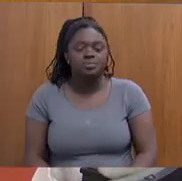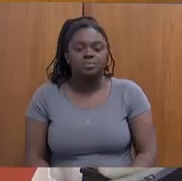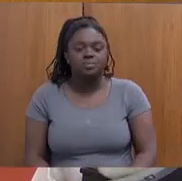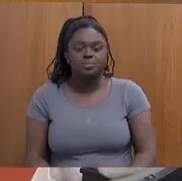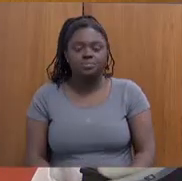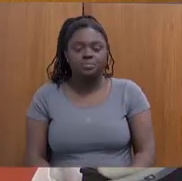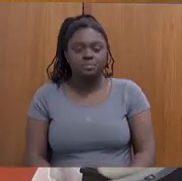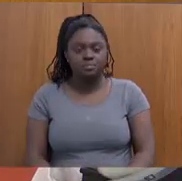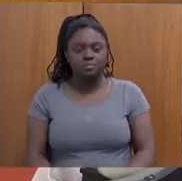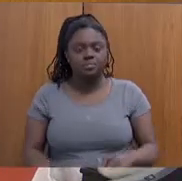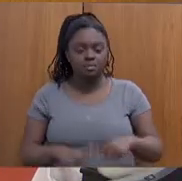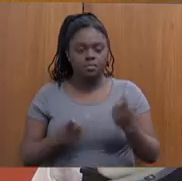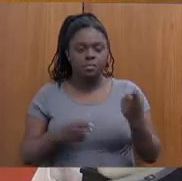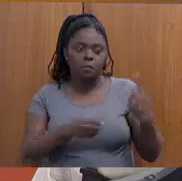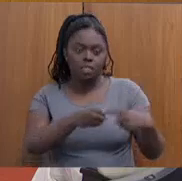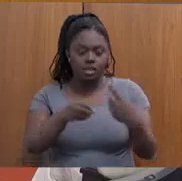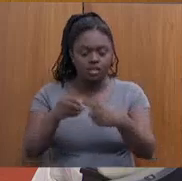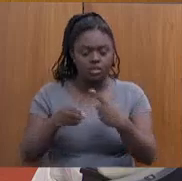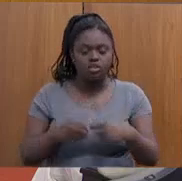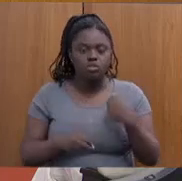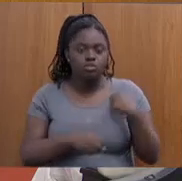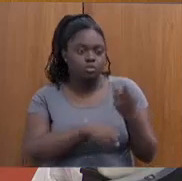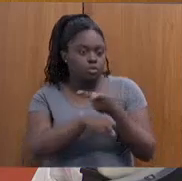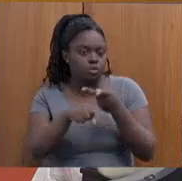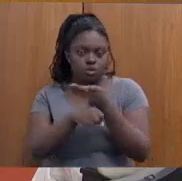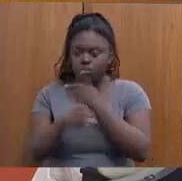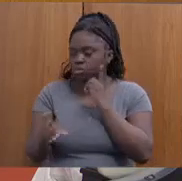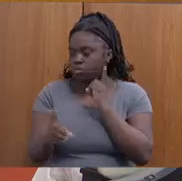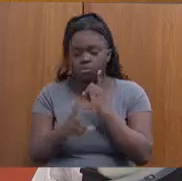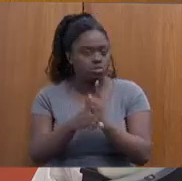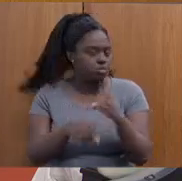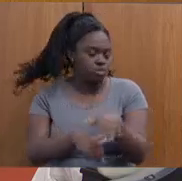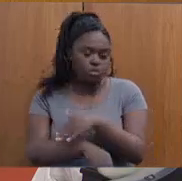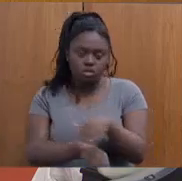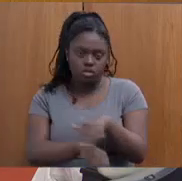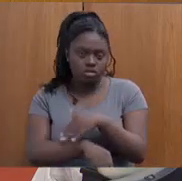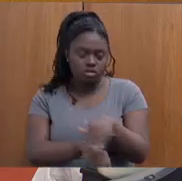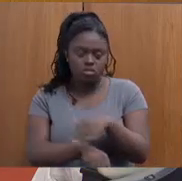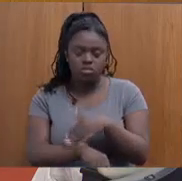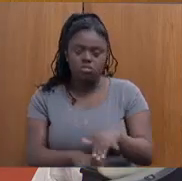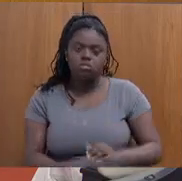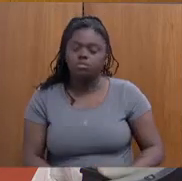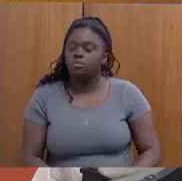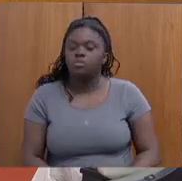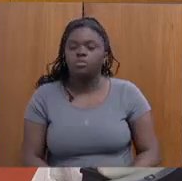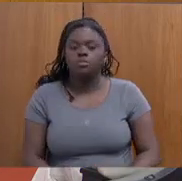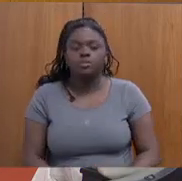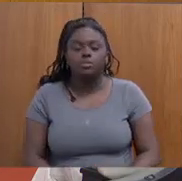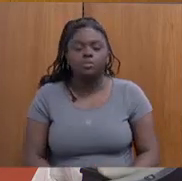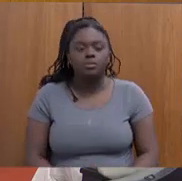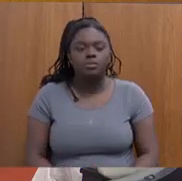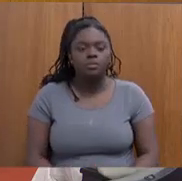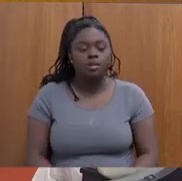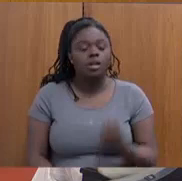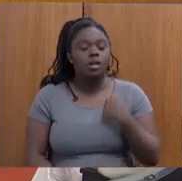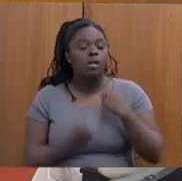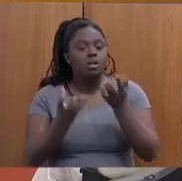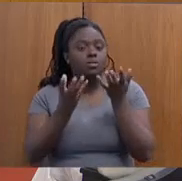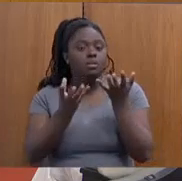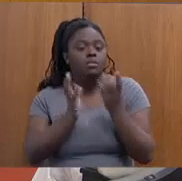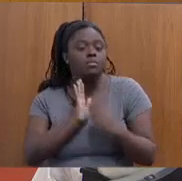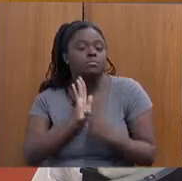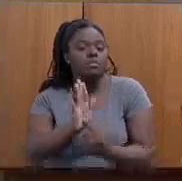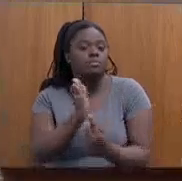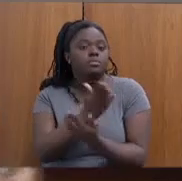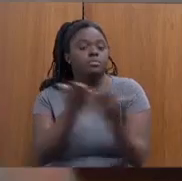Mas as cidades que eu procurei, eu não encontrei Mas o que a gente precisa Para oficiar, eu não achei. E o que aí... Aí eu queria ressaltar aqui a